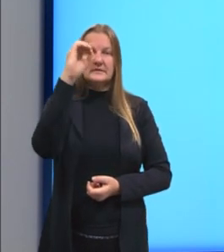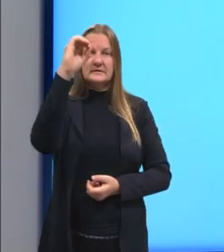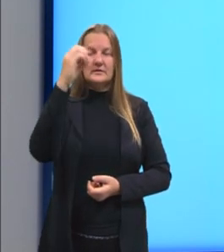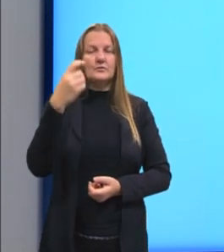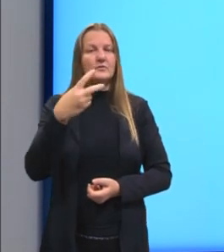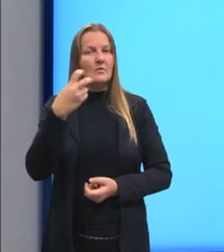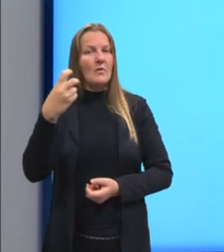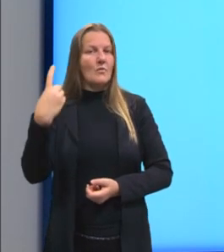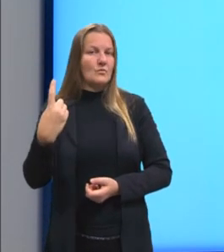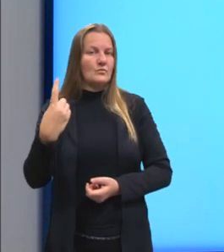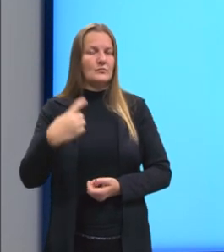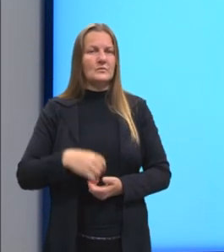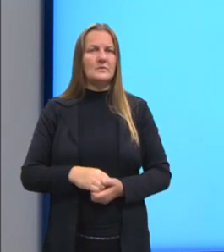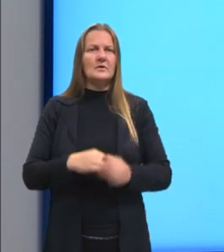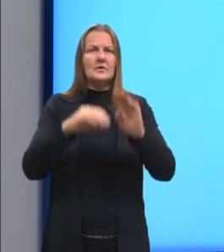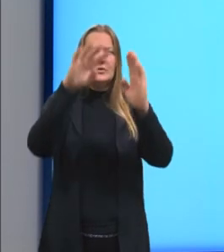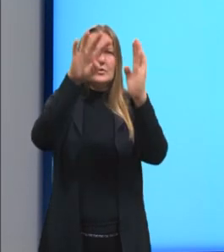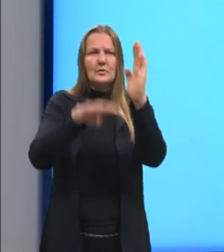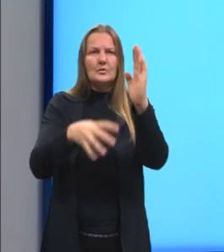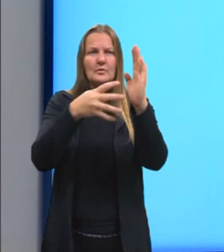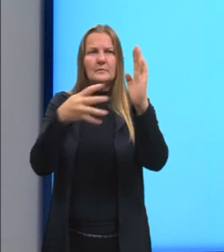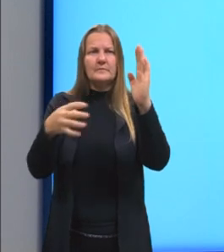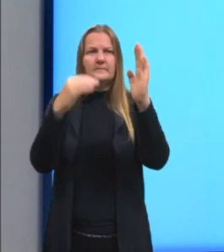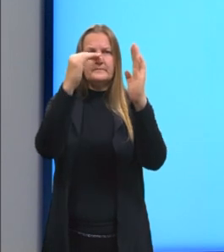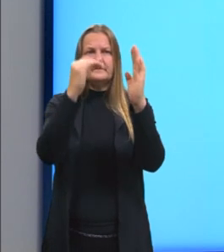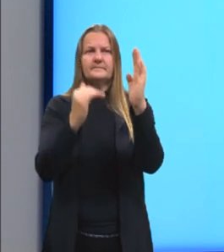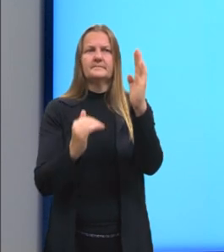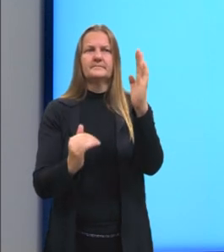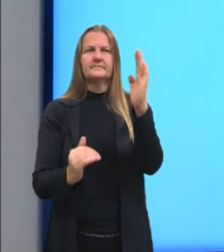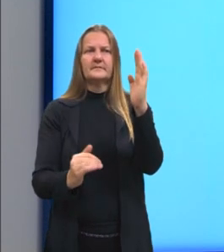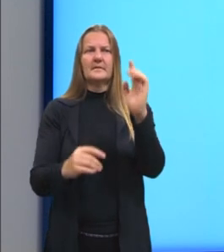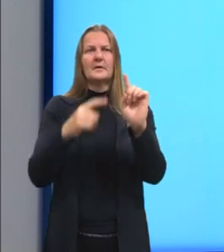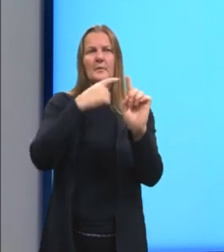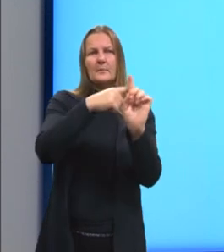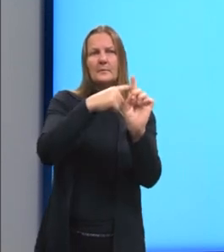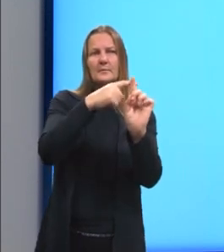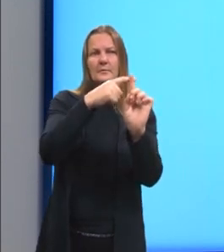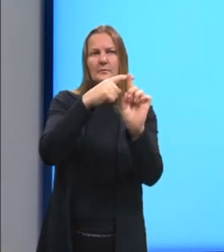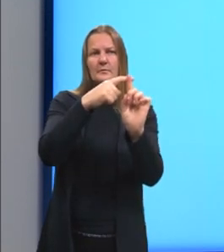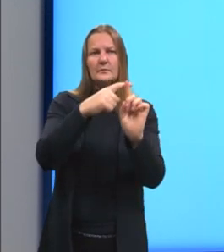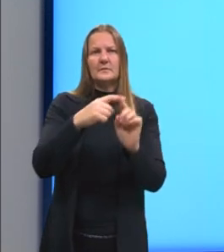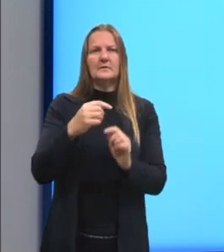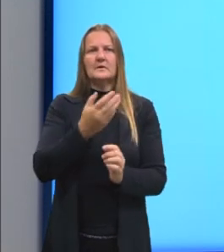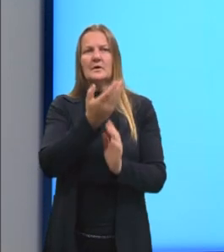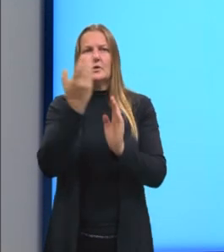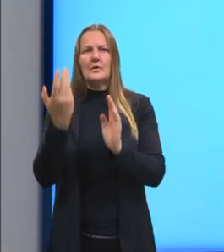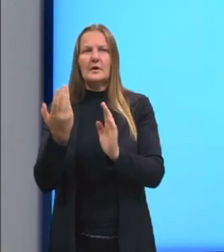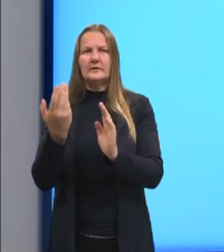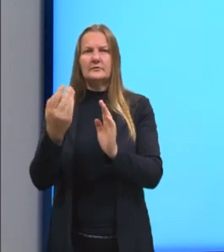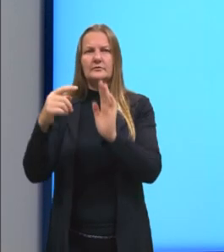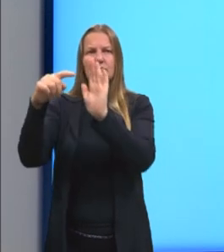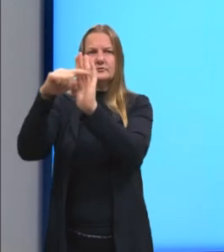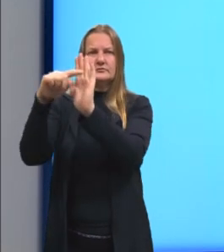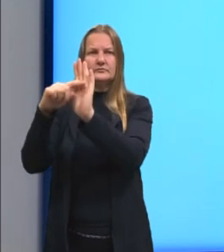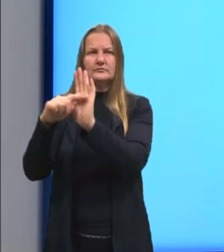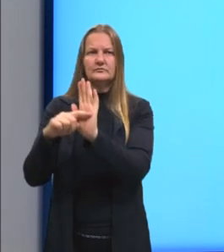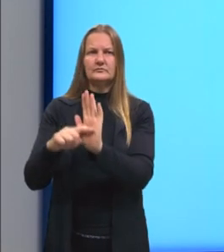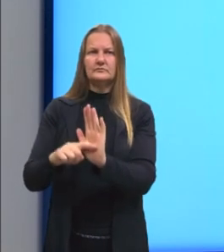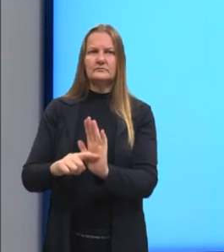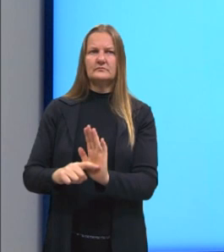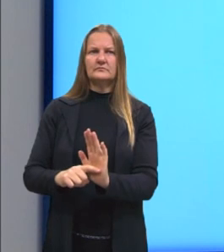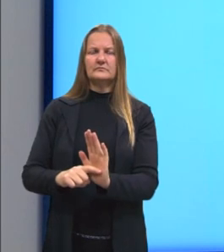restante, observem que aqui nós temos expoentes positivos e aqui ao lado nós temos expoentes